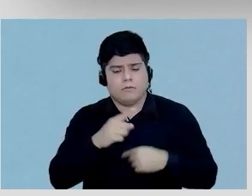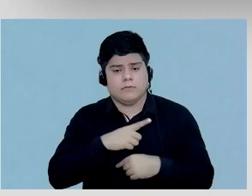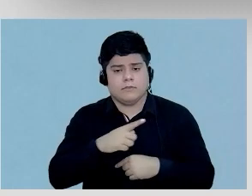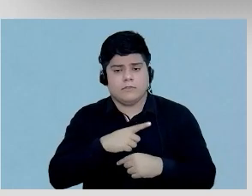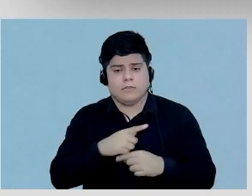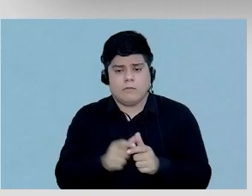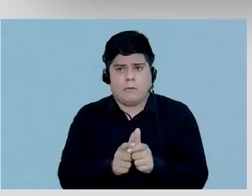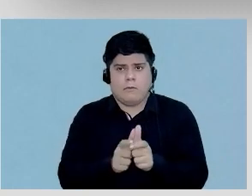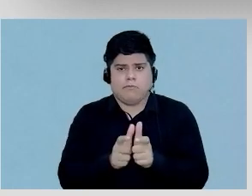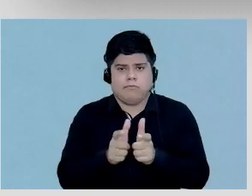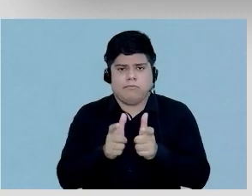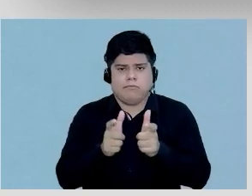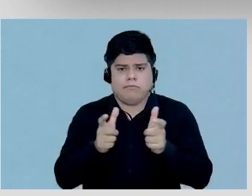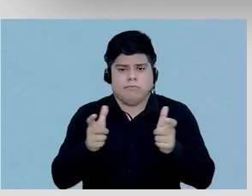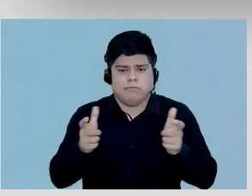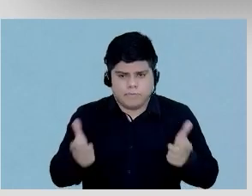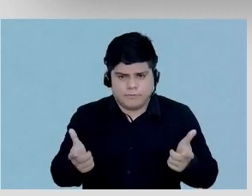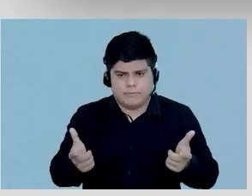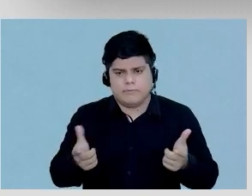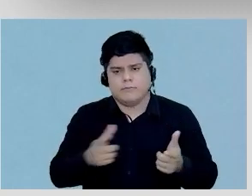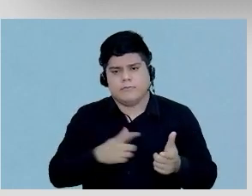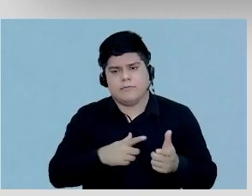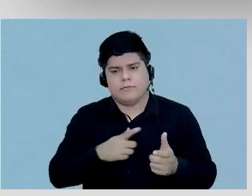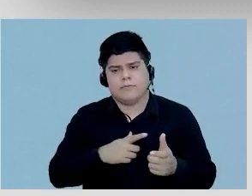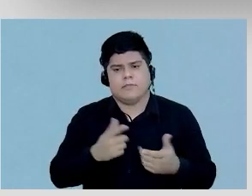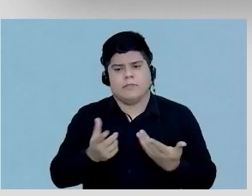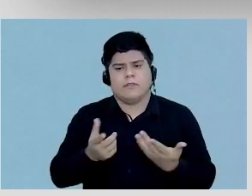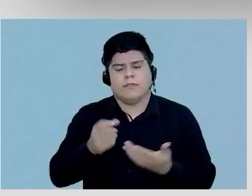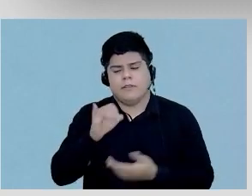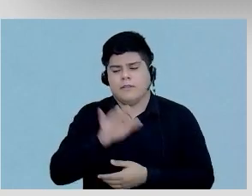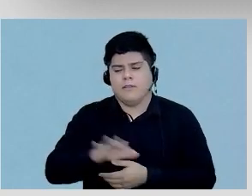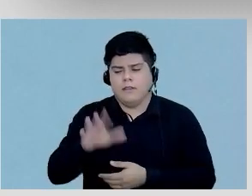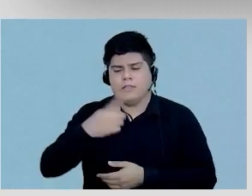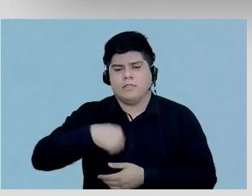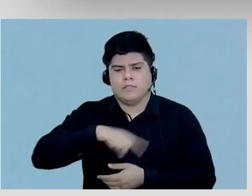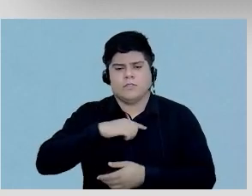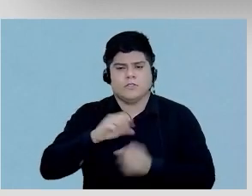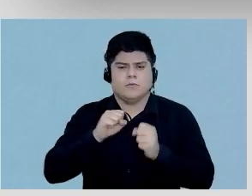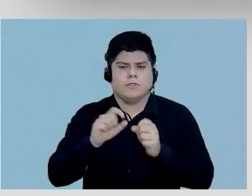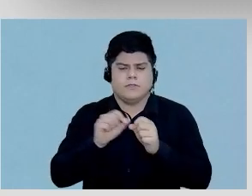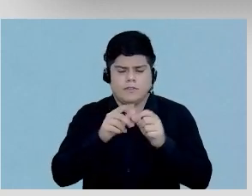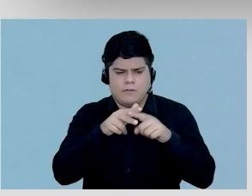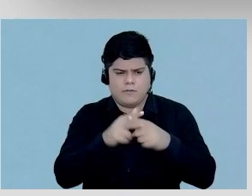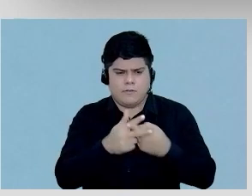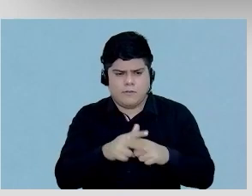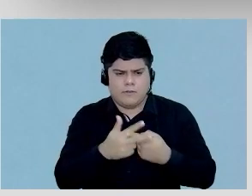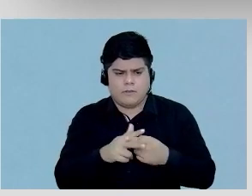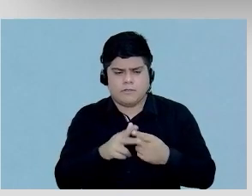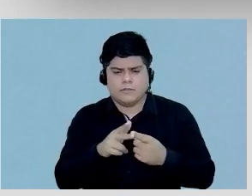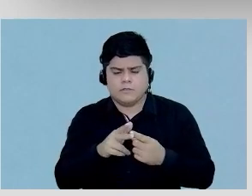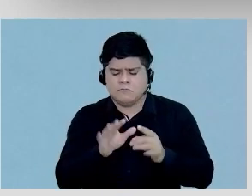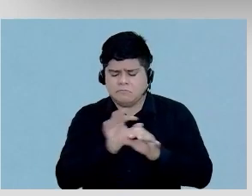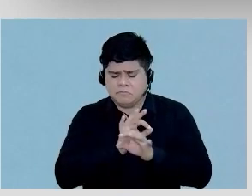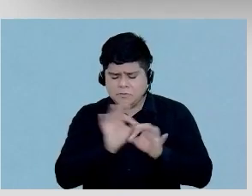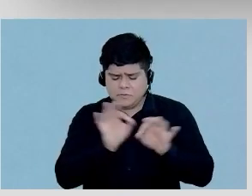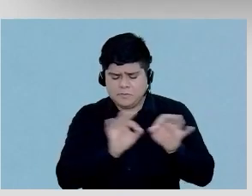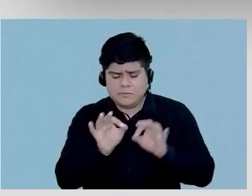abundância de imagens e nós podemos fazer correções de atenuação excelentes.